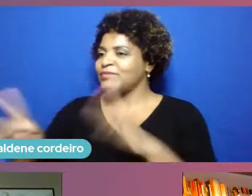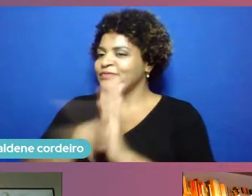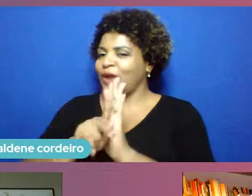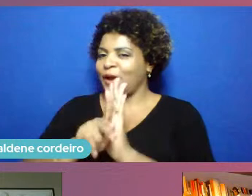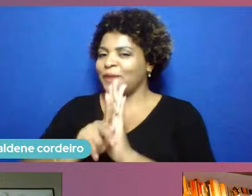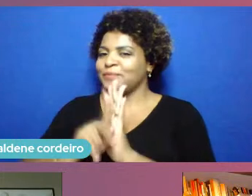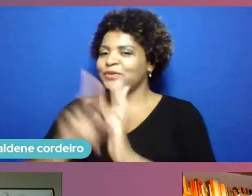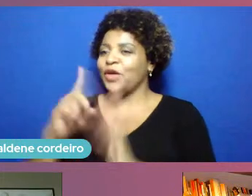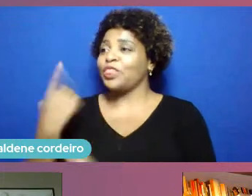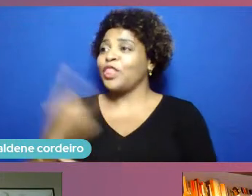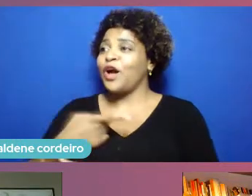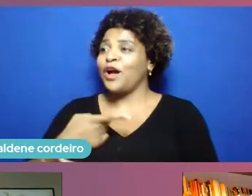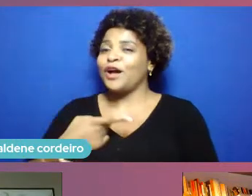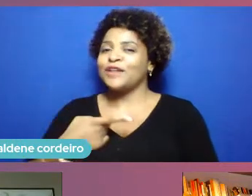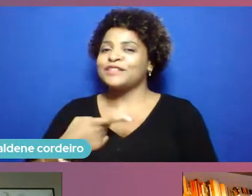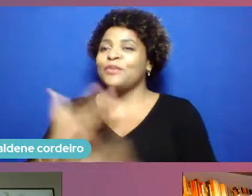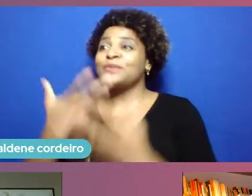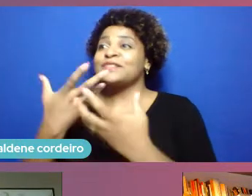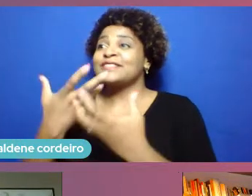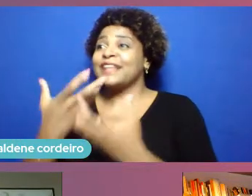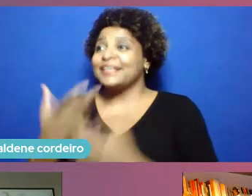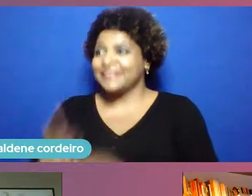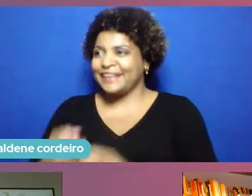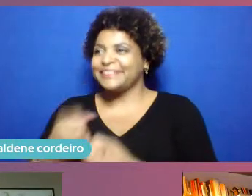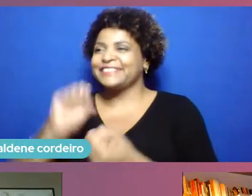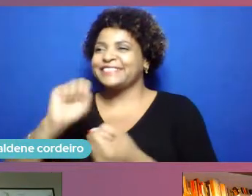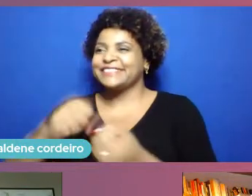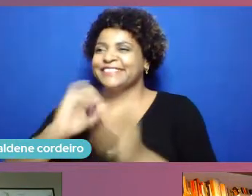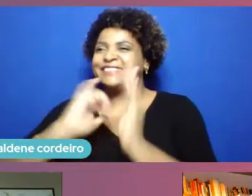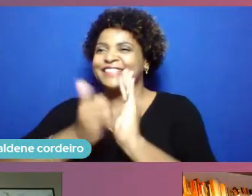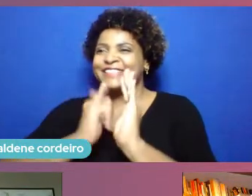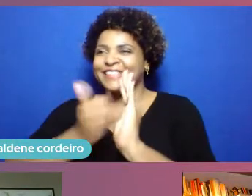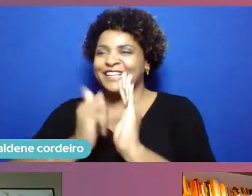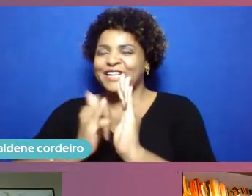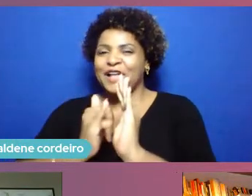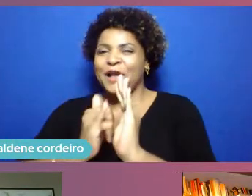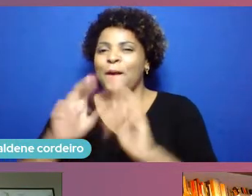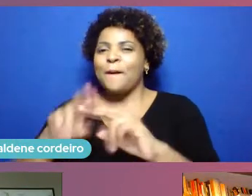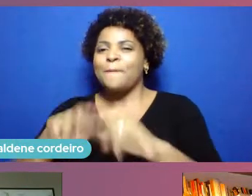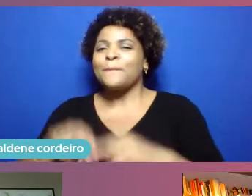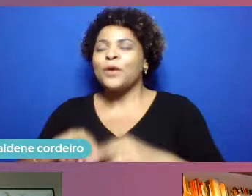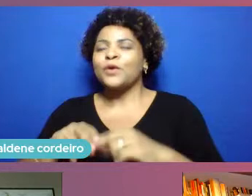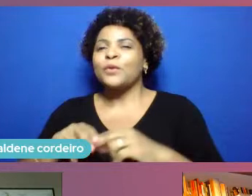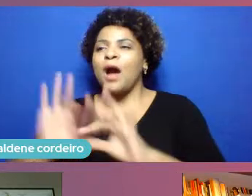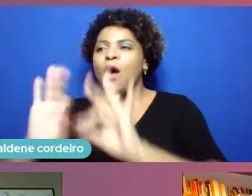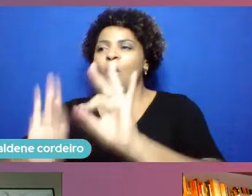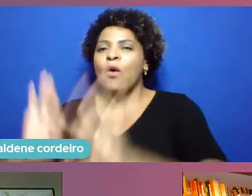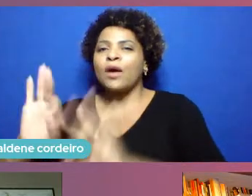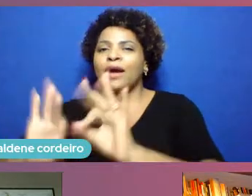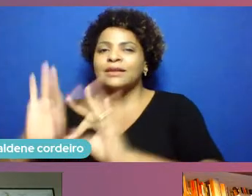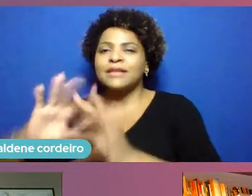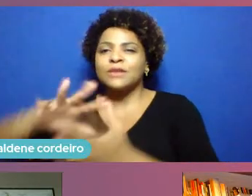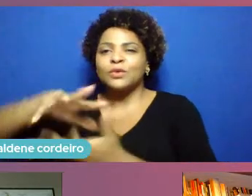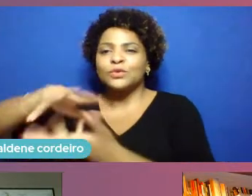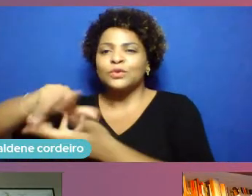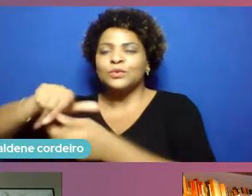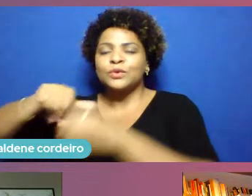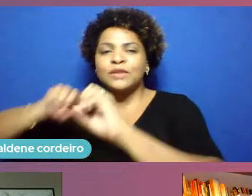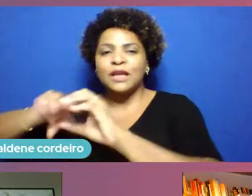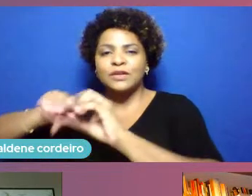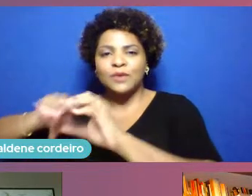como startup por uma grande organização do mundo da educação, emergente, porém já grande, a